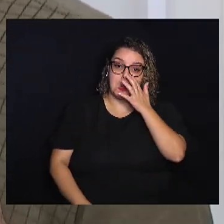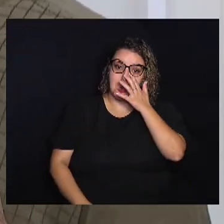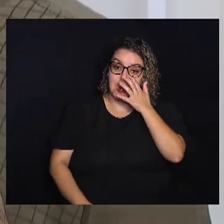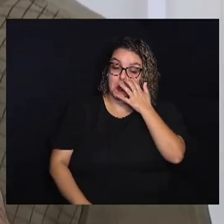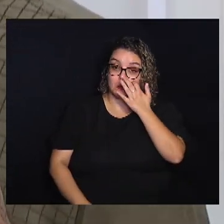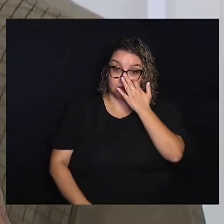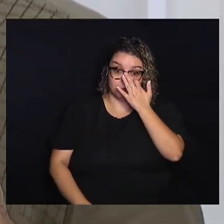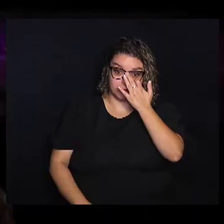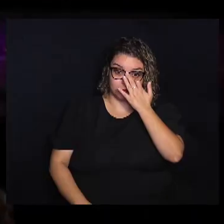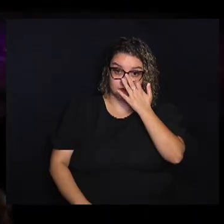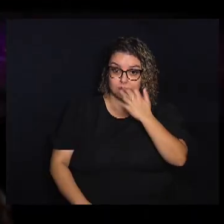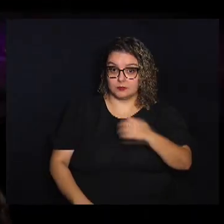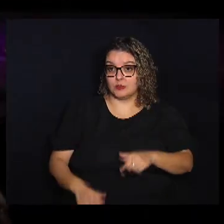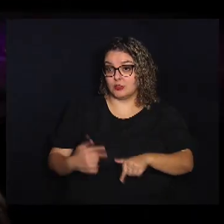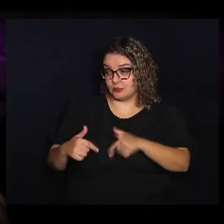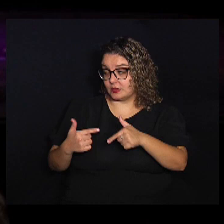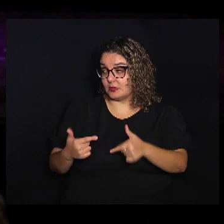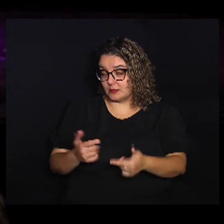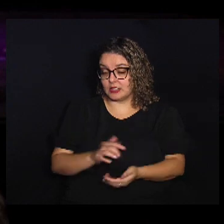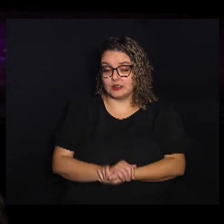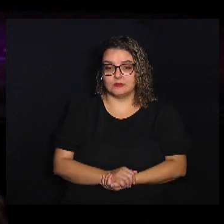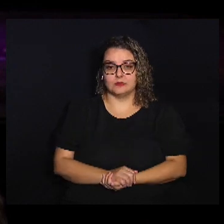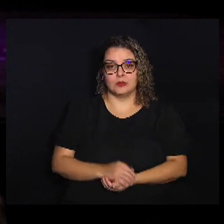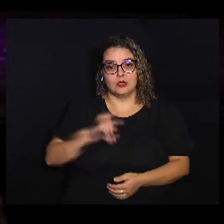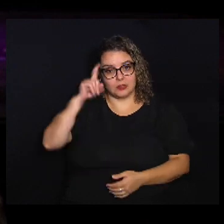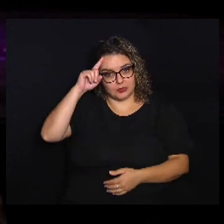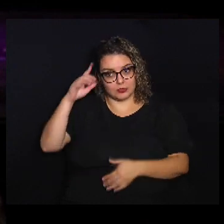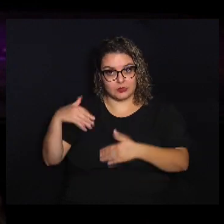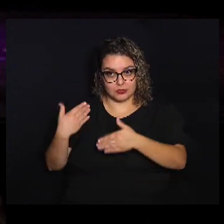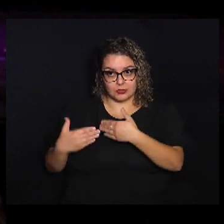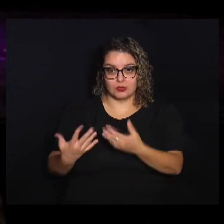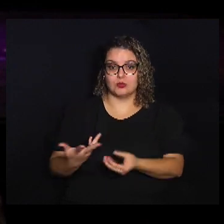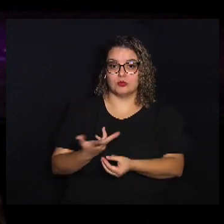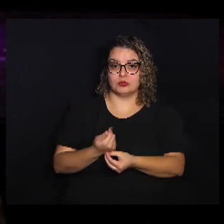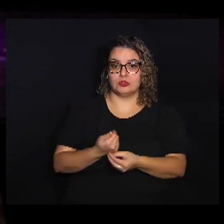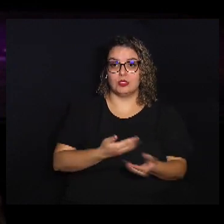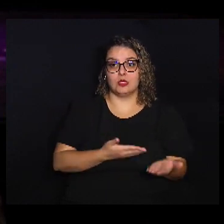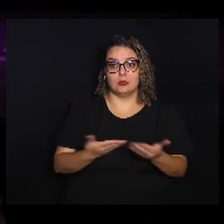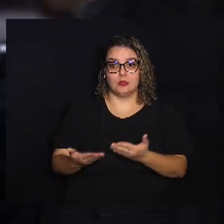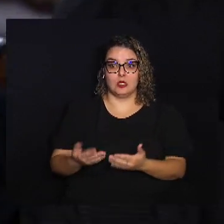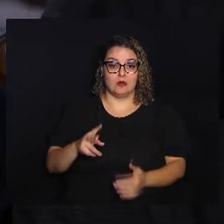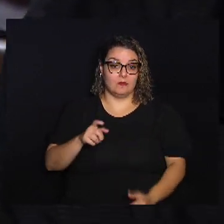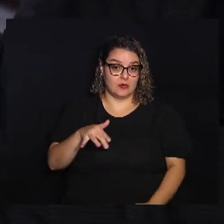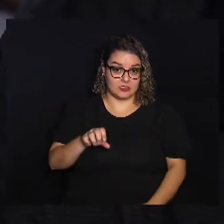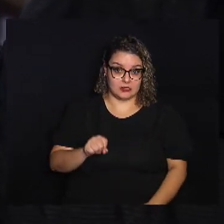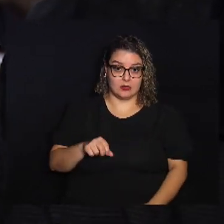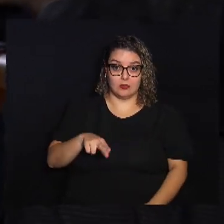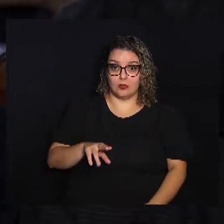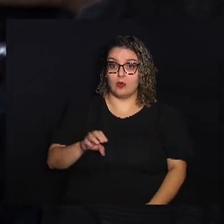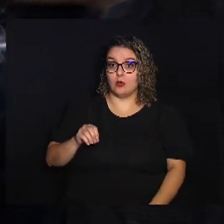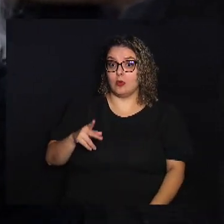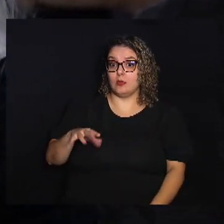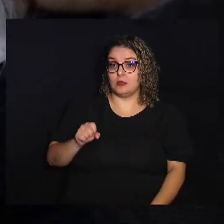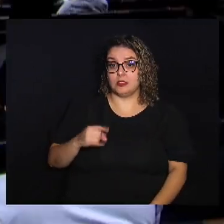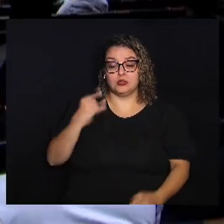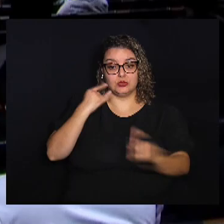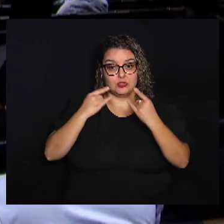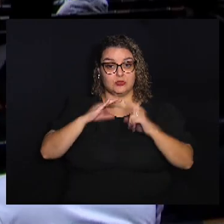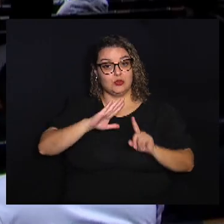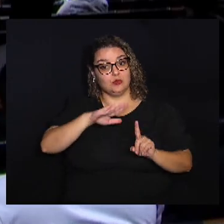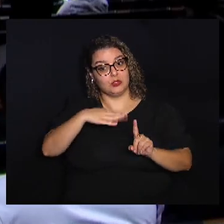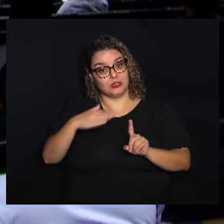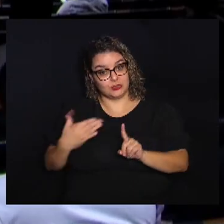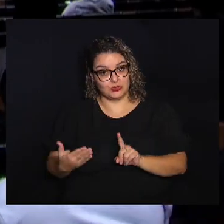E a sua obra Ao longo do dia Os artistas Apresentam Suas versões Ou obras Inspiradas Nos homenageados